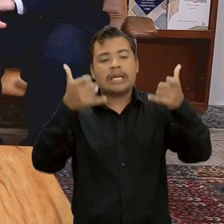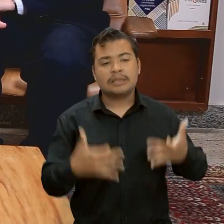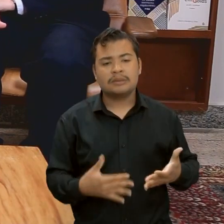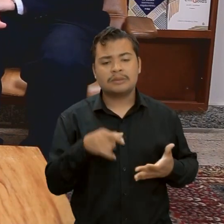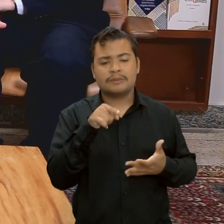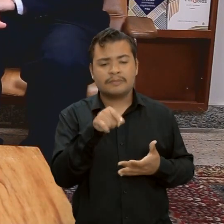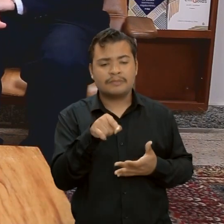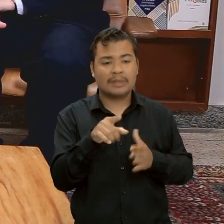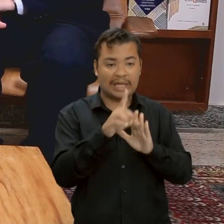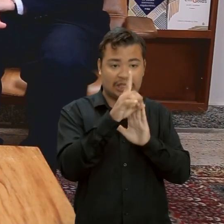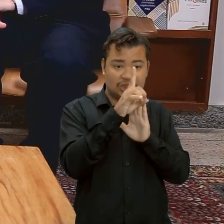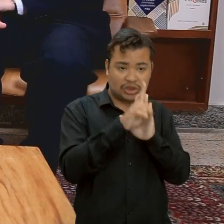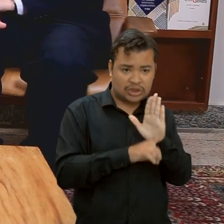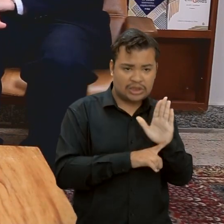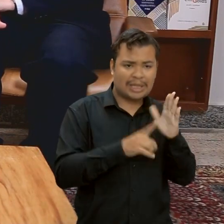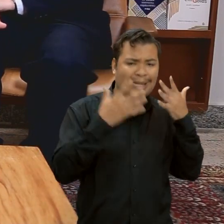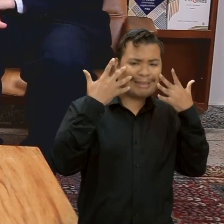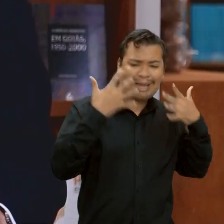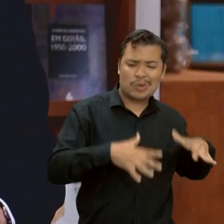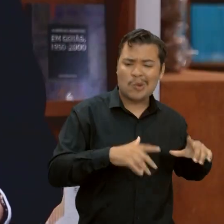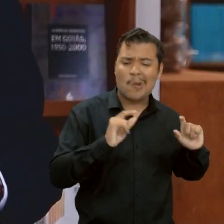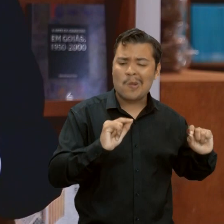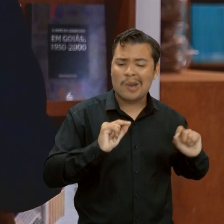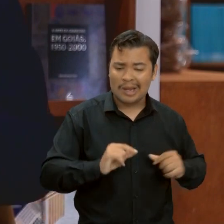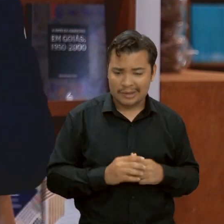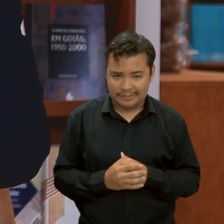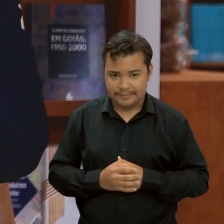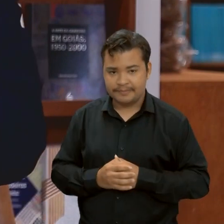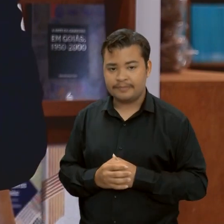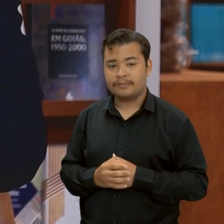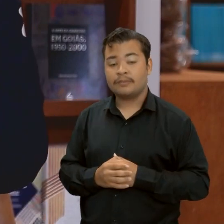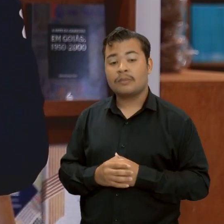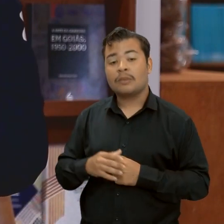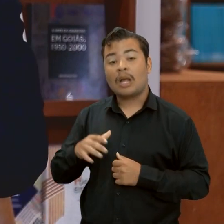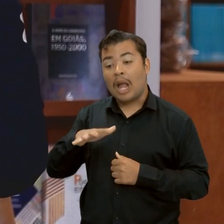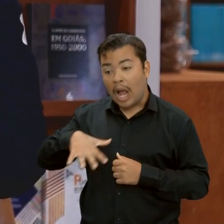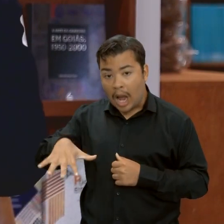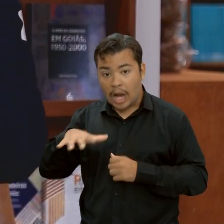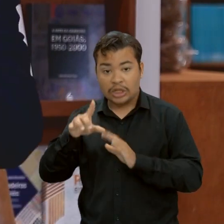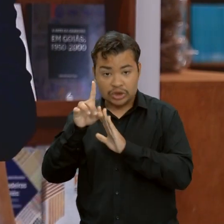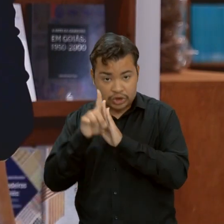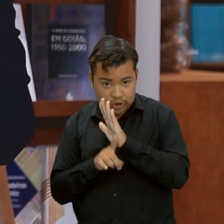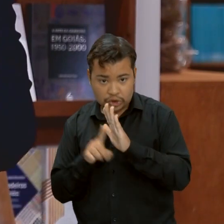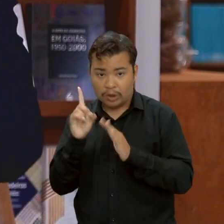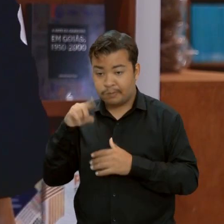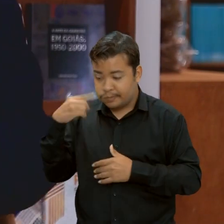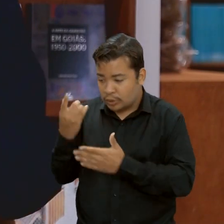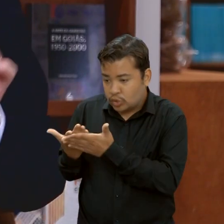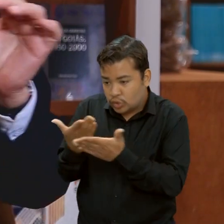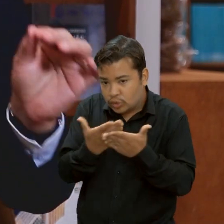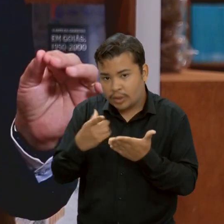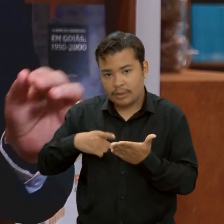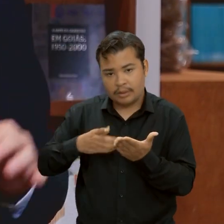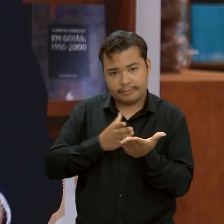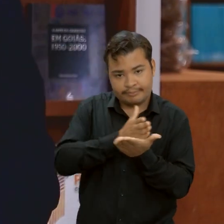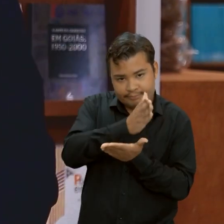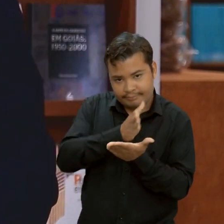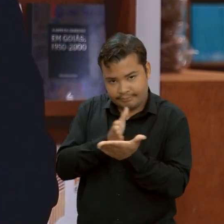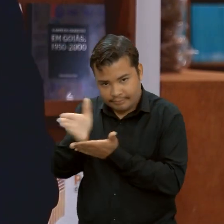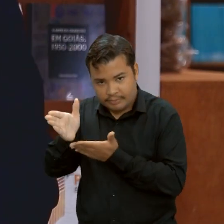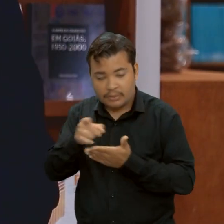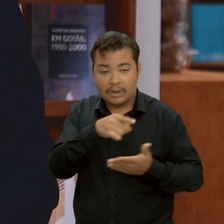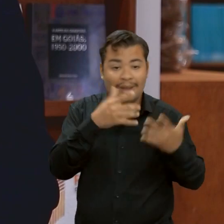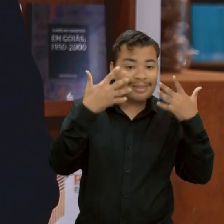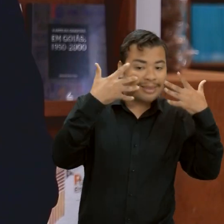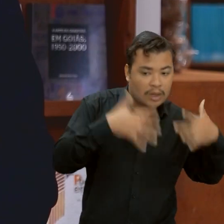é o direito natural, de que se trata? Olha, no estudo do direito existem duas vertentes, o direito natural e o direito